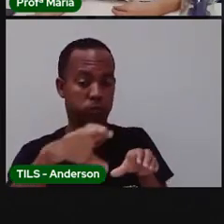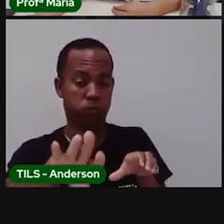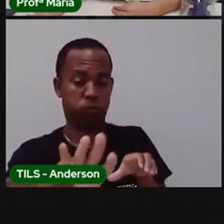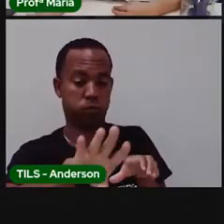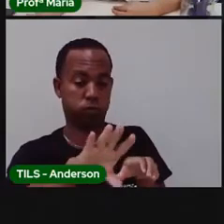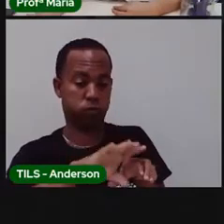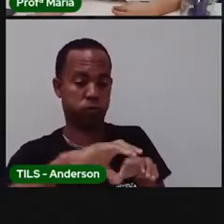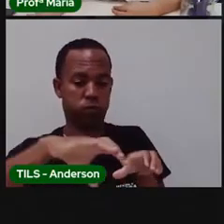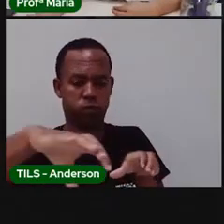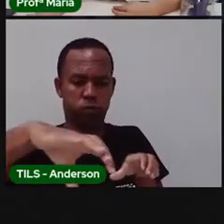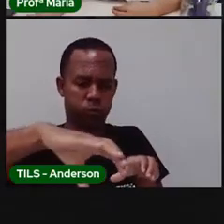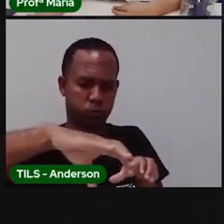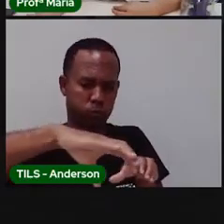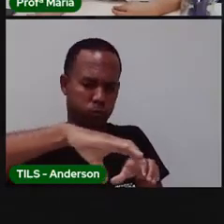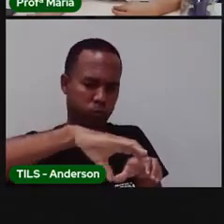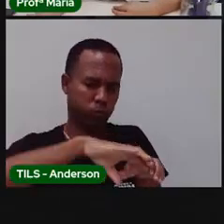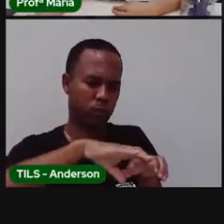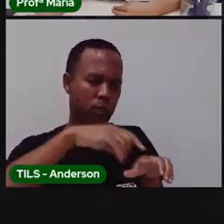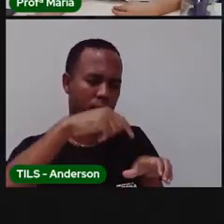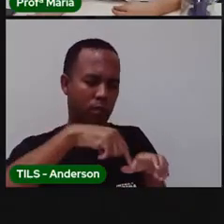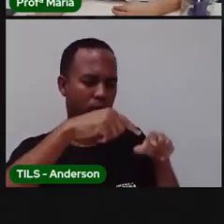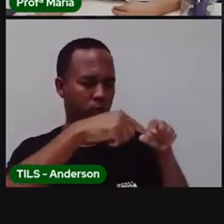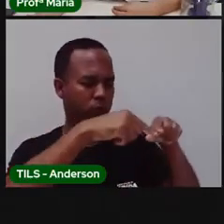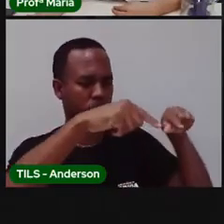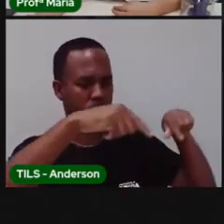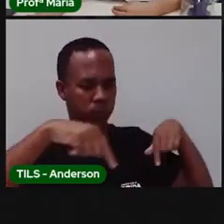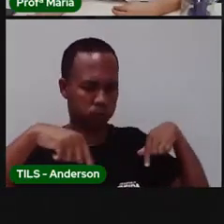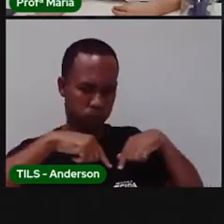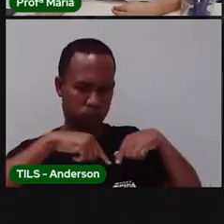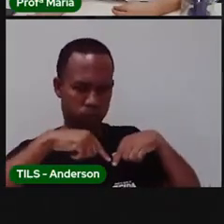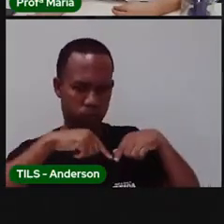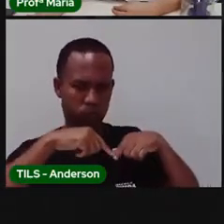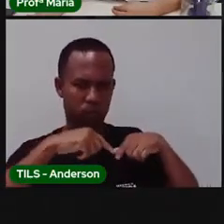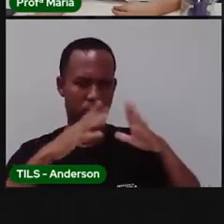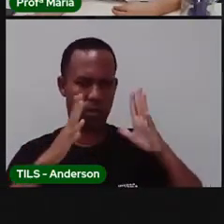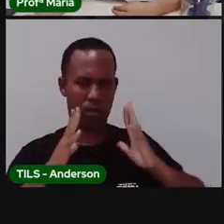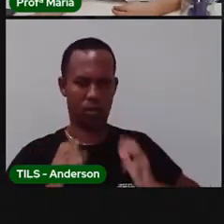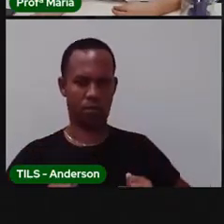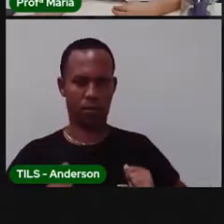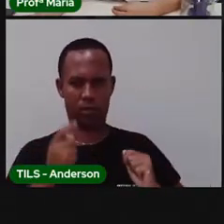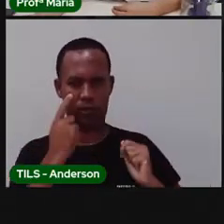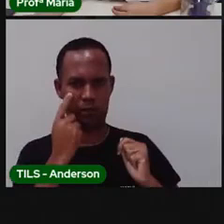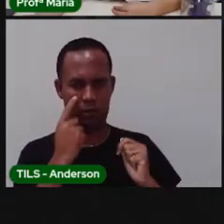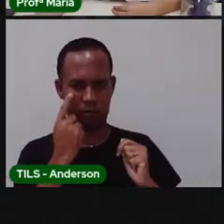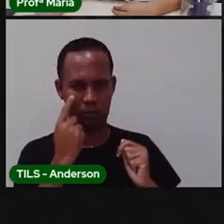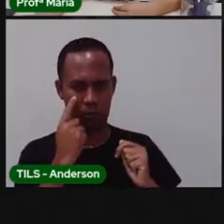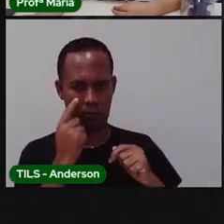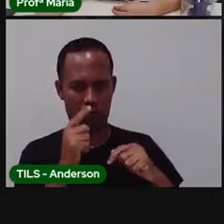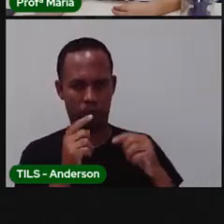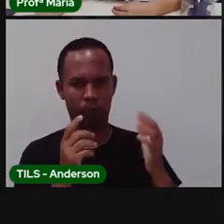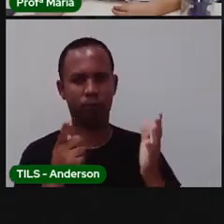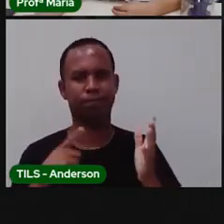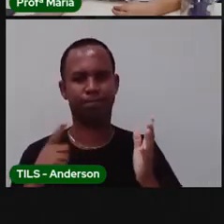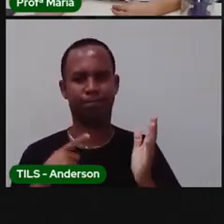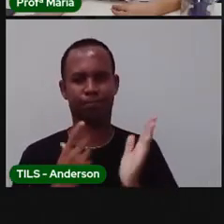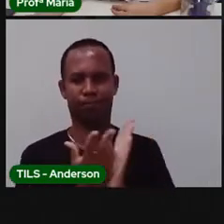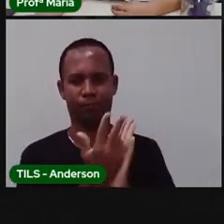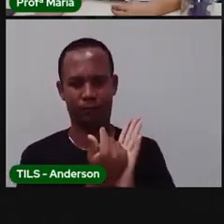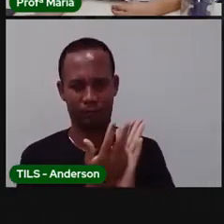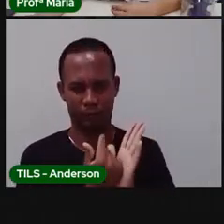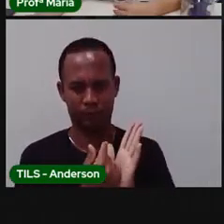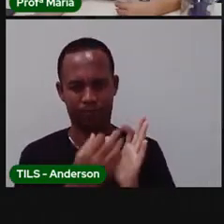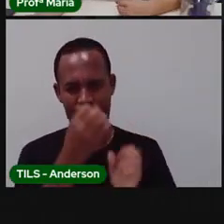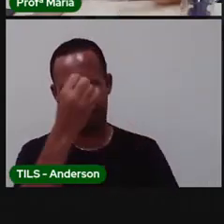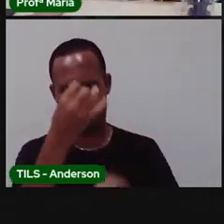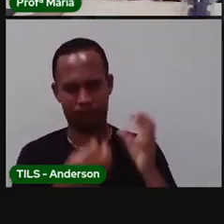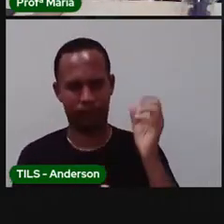através de cano até uma estação de tratamento e aí tem um esquemazinho aqui tudo bonitinho a